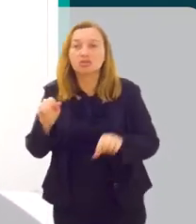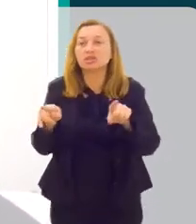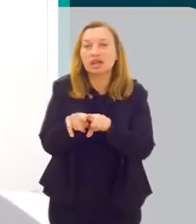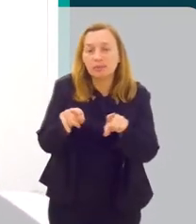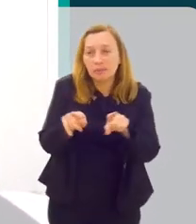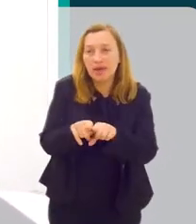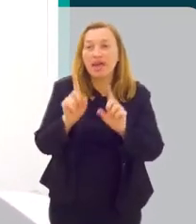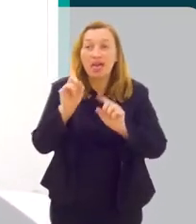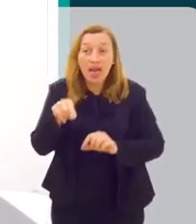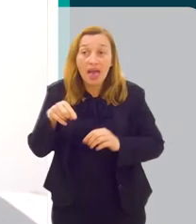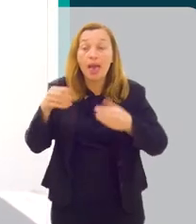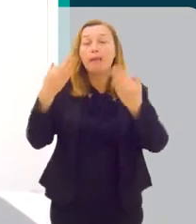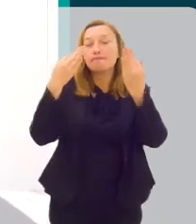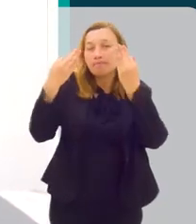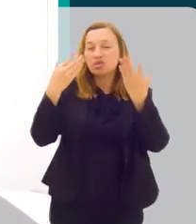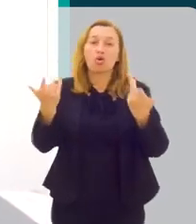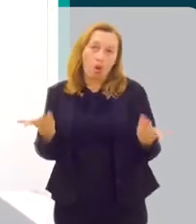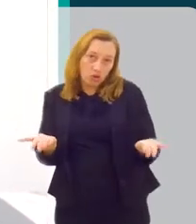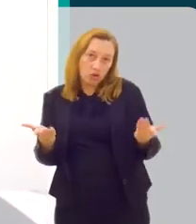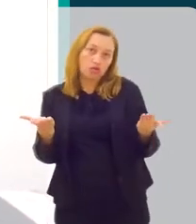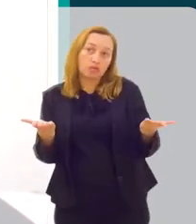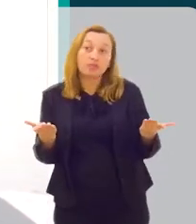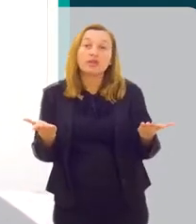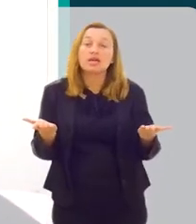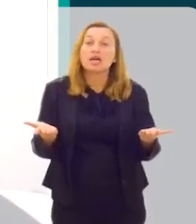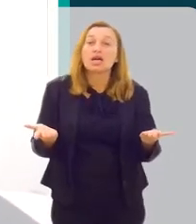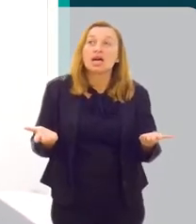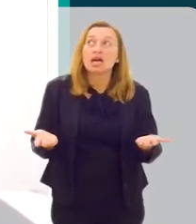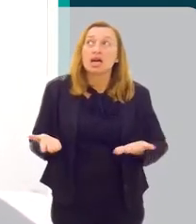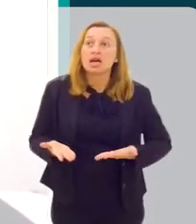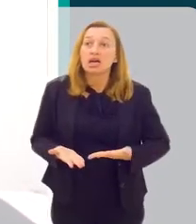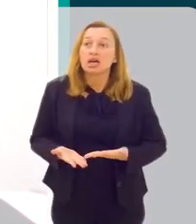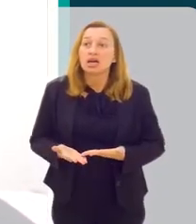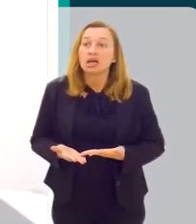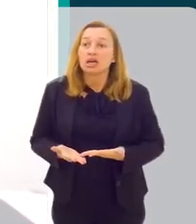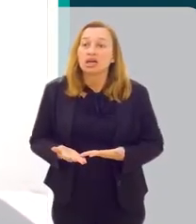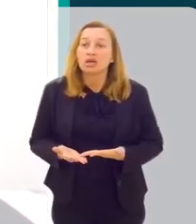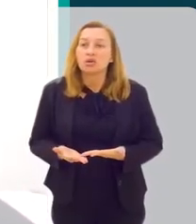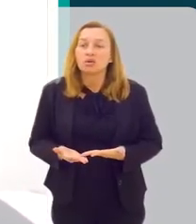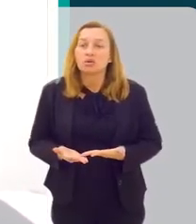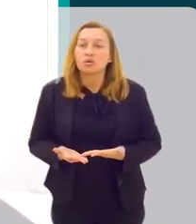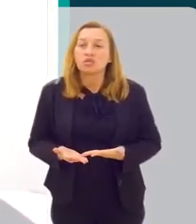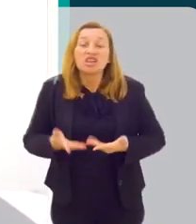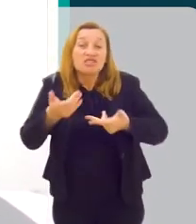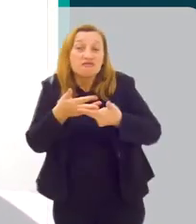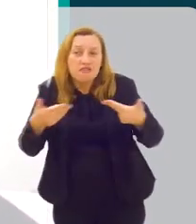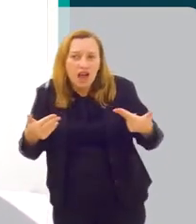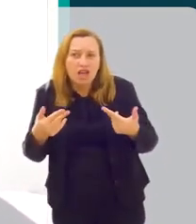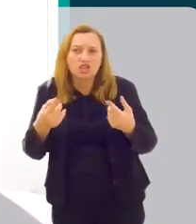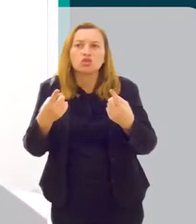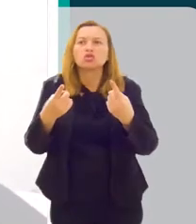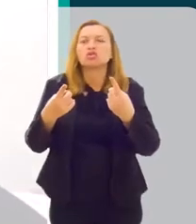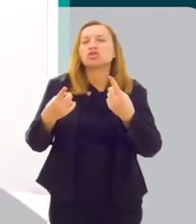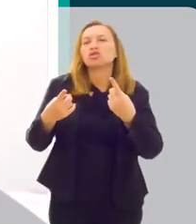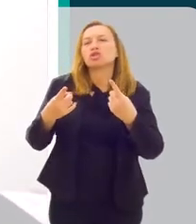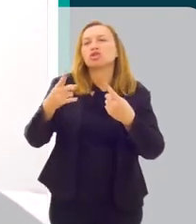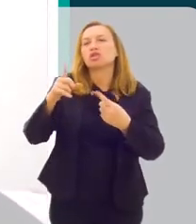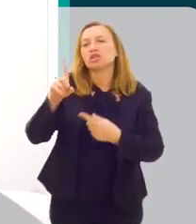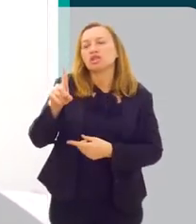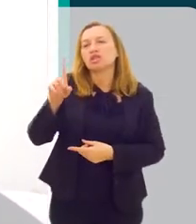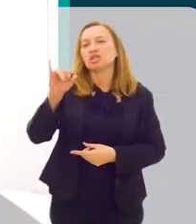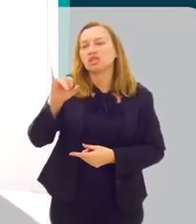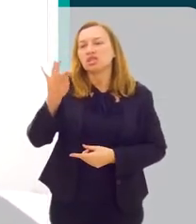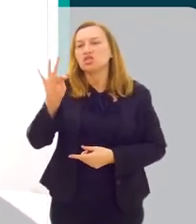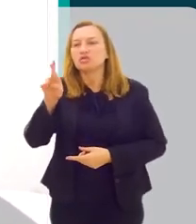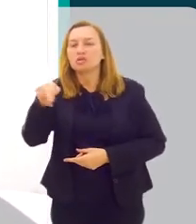Sexo também, ele é psicológico. Inclusive, em muitas disfunções